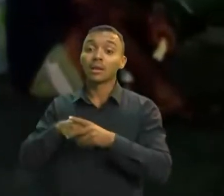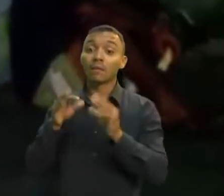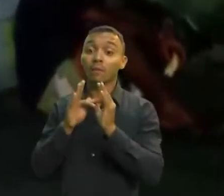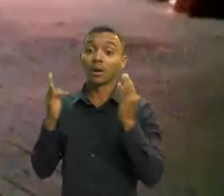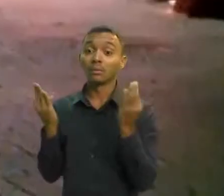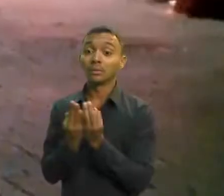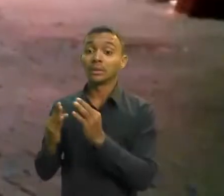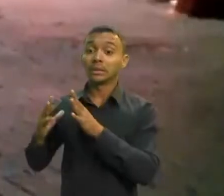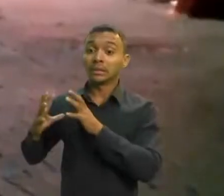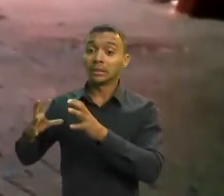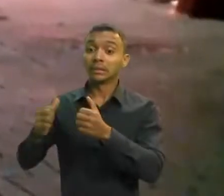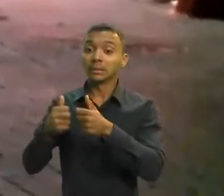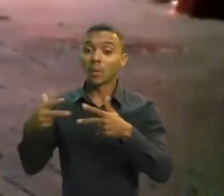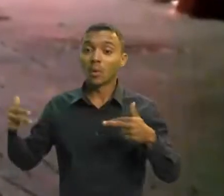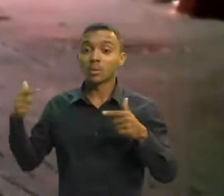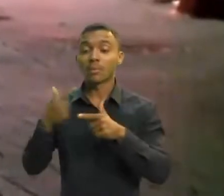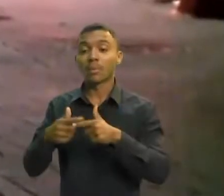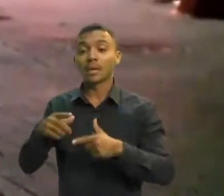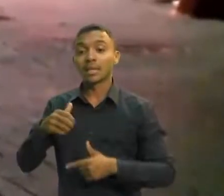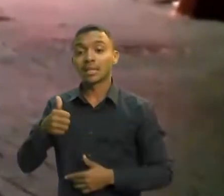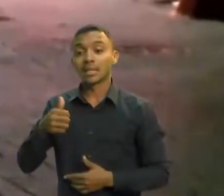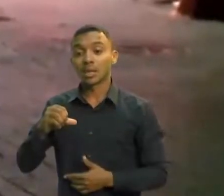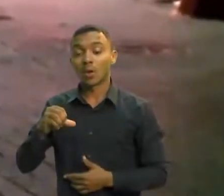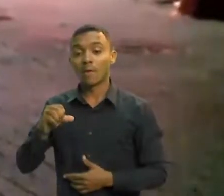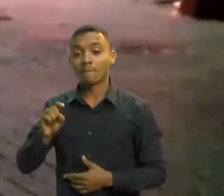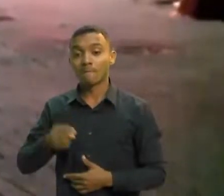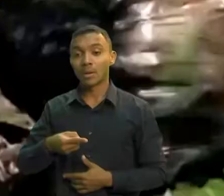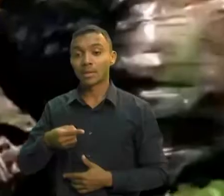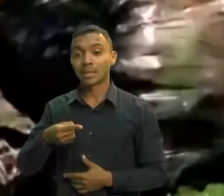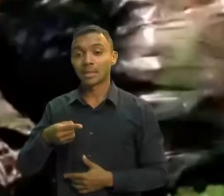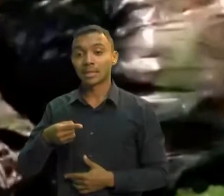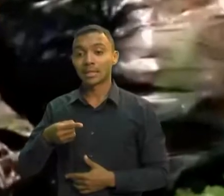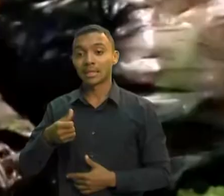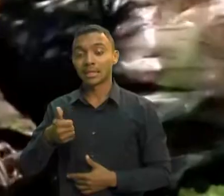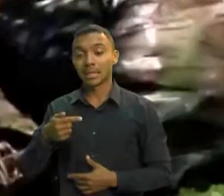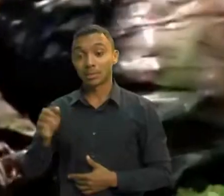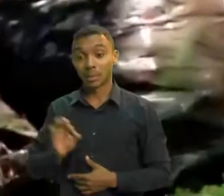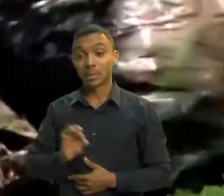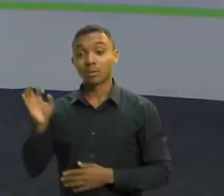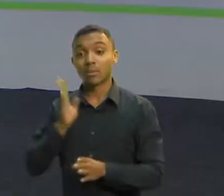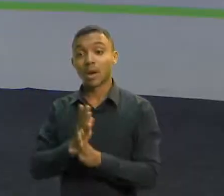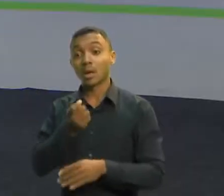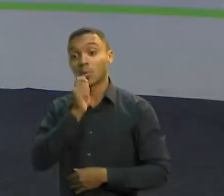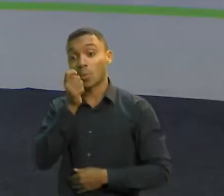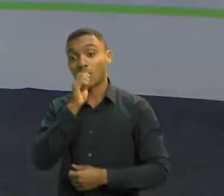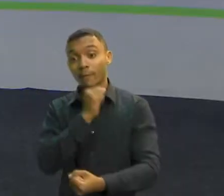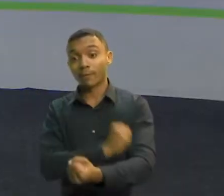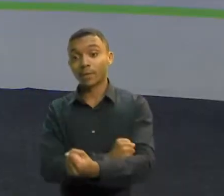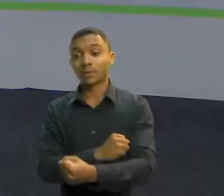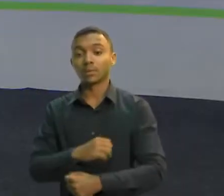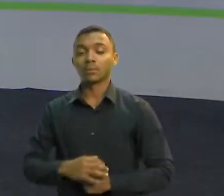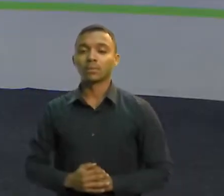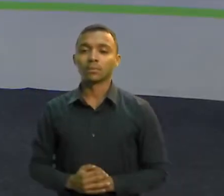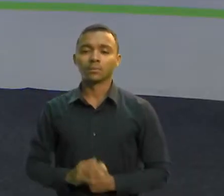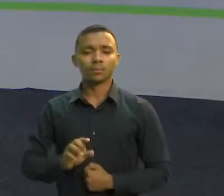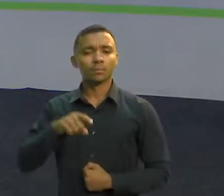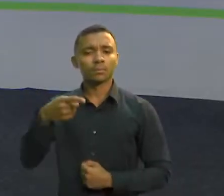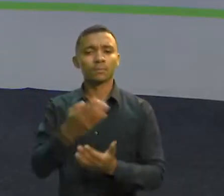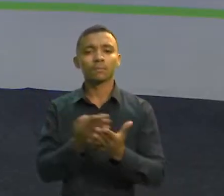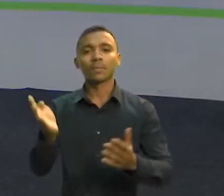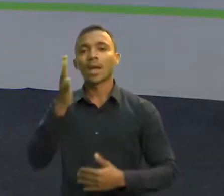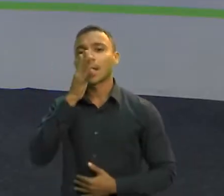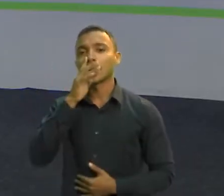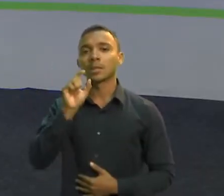29,7% por dependência química. Daqui a pouco, os casos